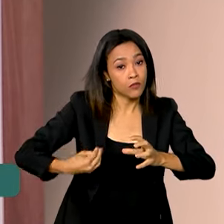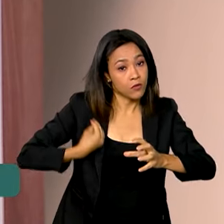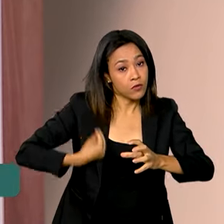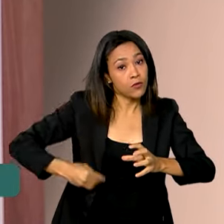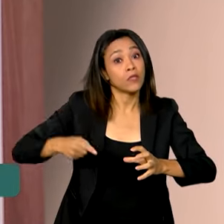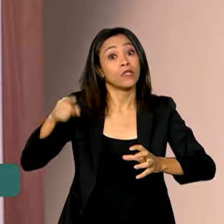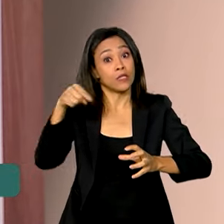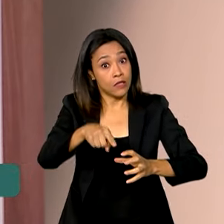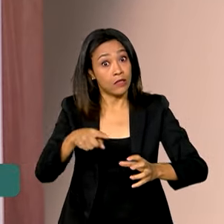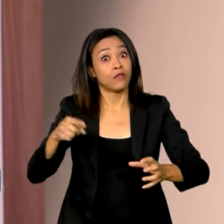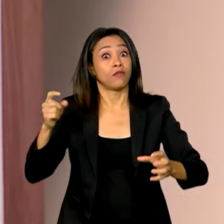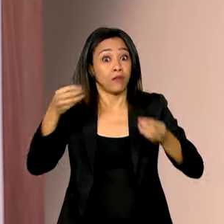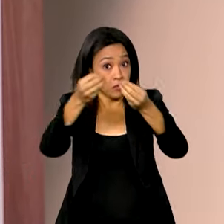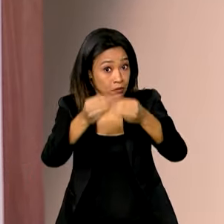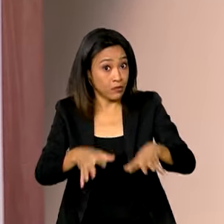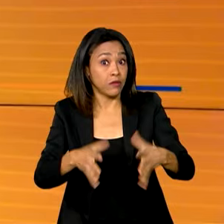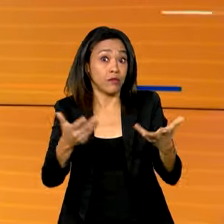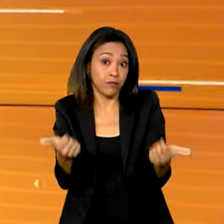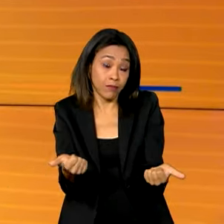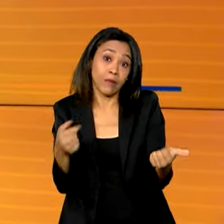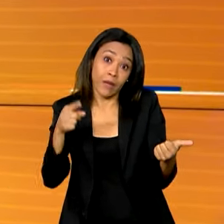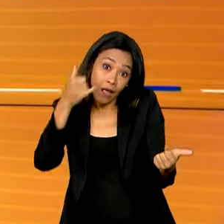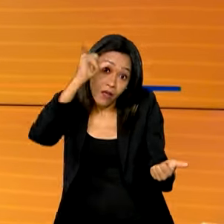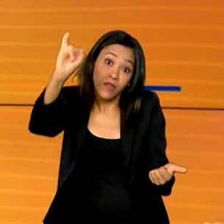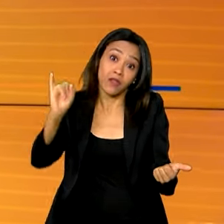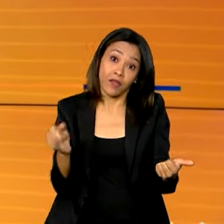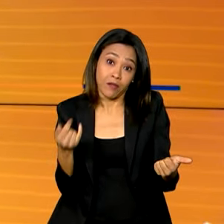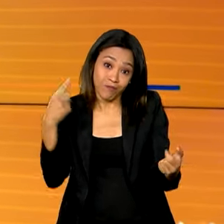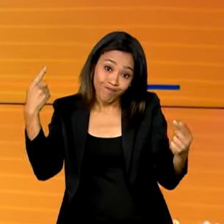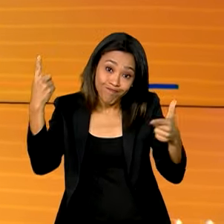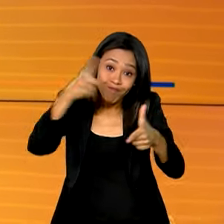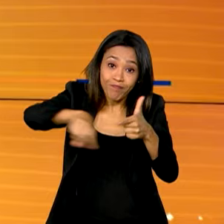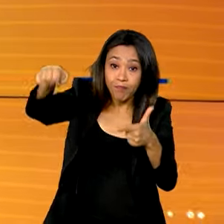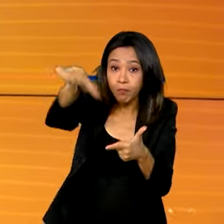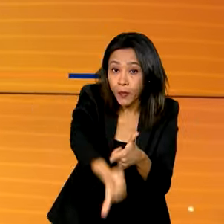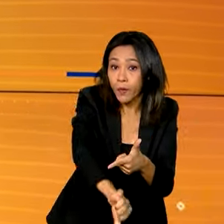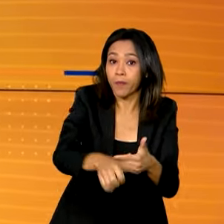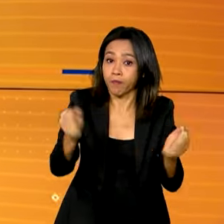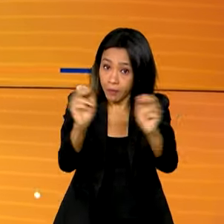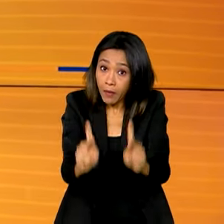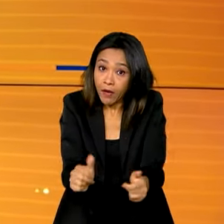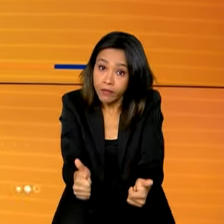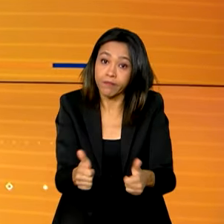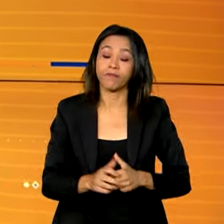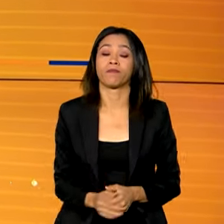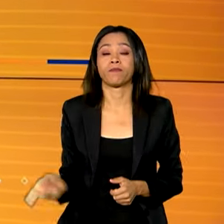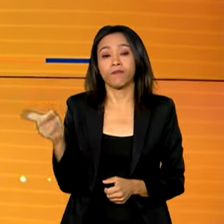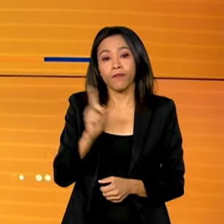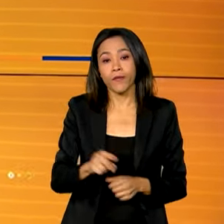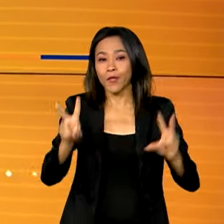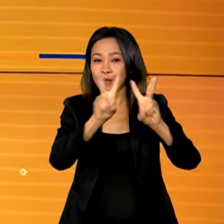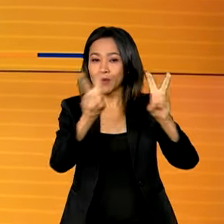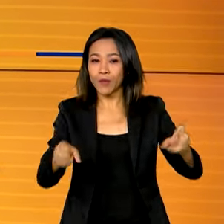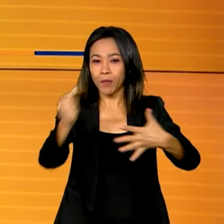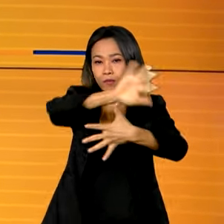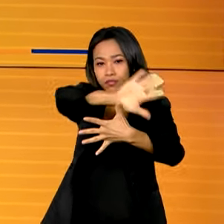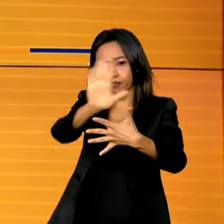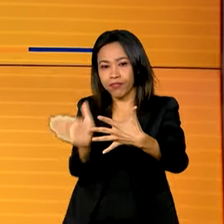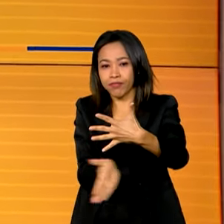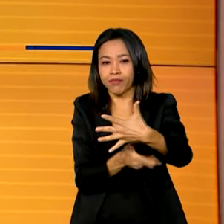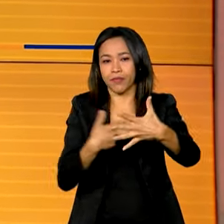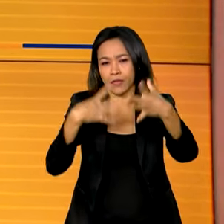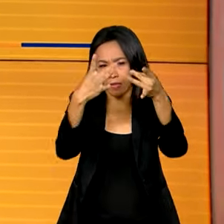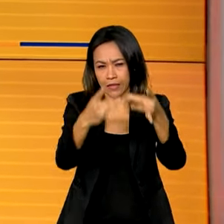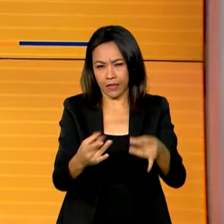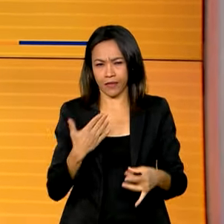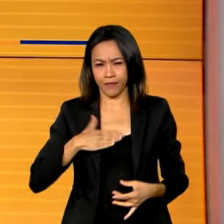portanto, uma solução pacífica. Veja a seguir uma entrevista sobre a Amazônia Azul. Os detalhes você